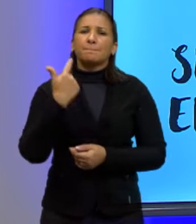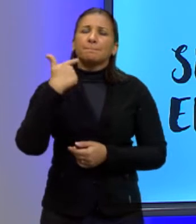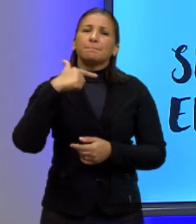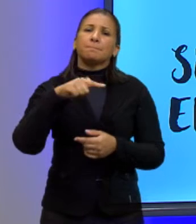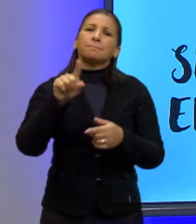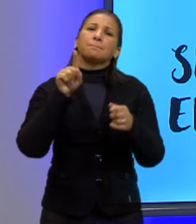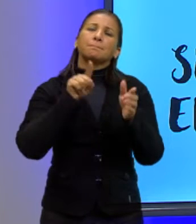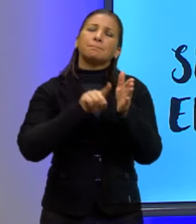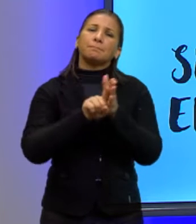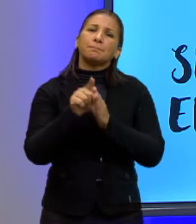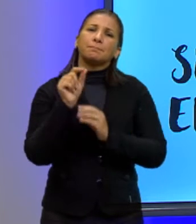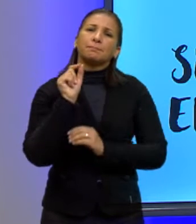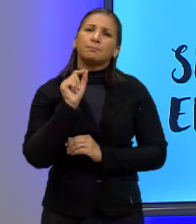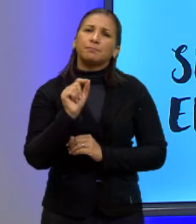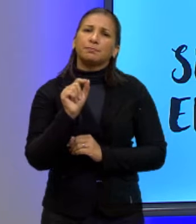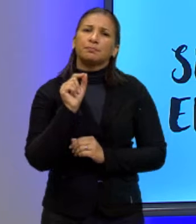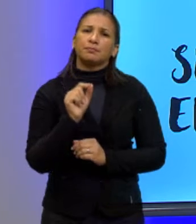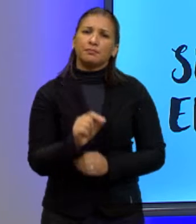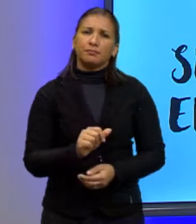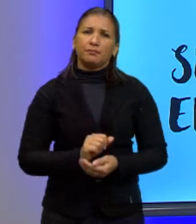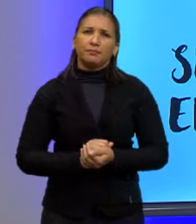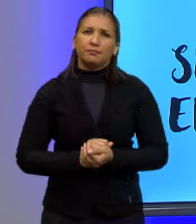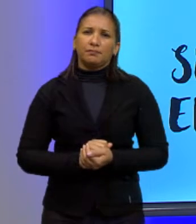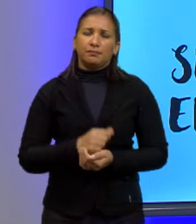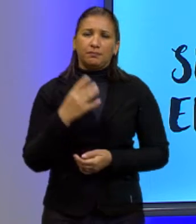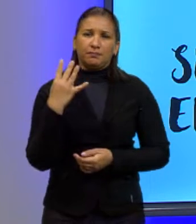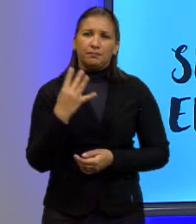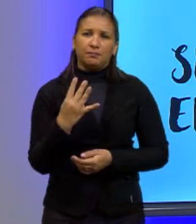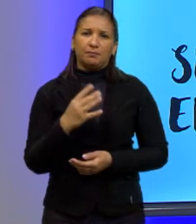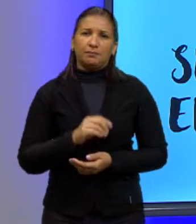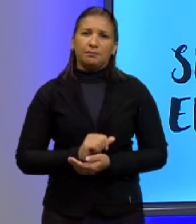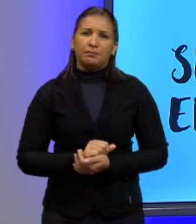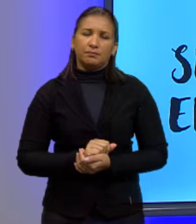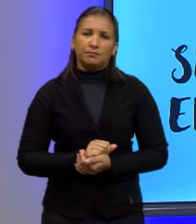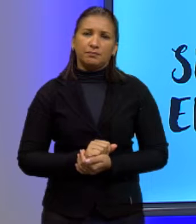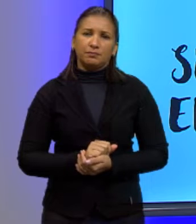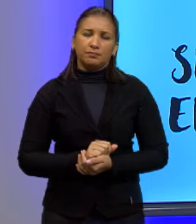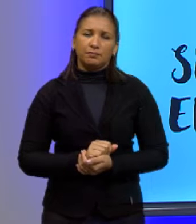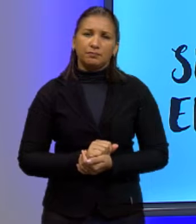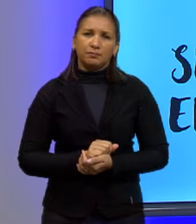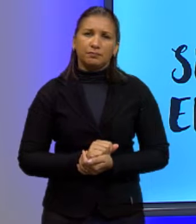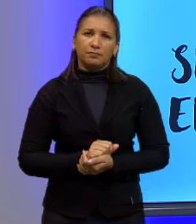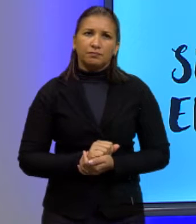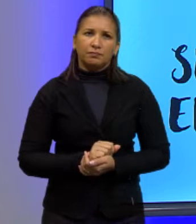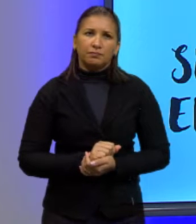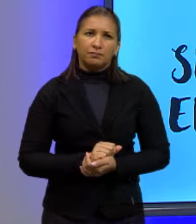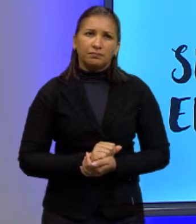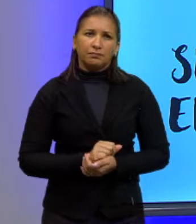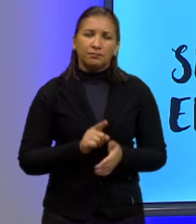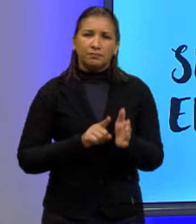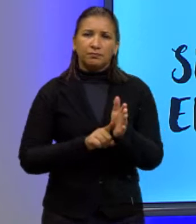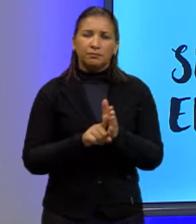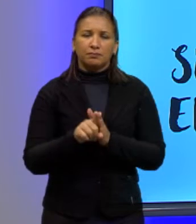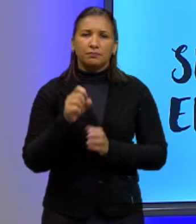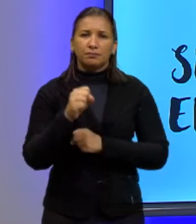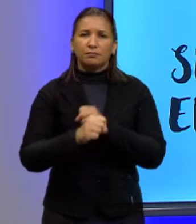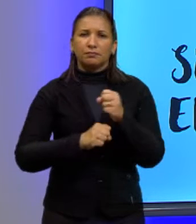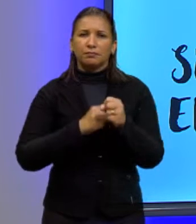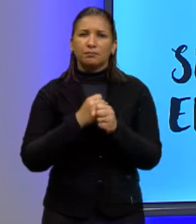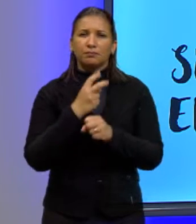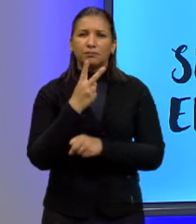situação. Então, agora sim, na situação 4, que eu trago hoje, que é uma questão lá de 2010,